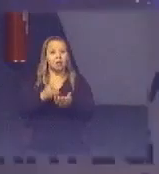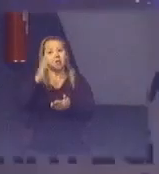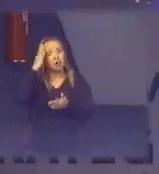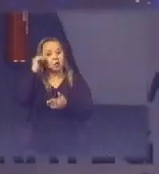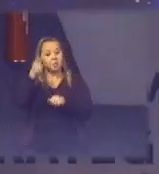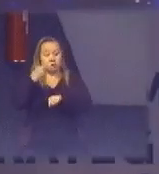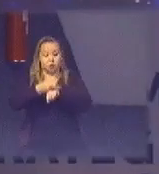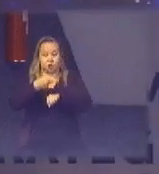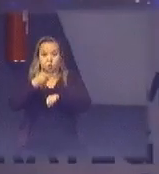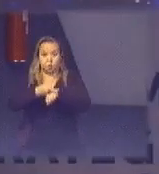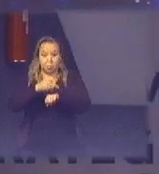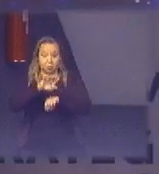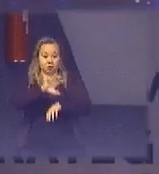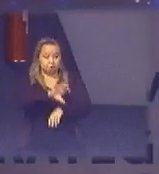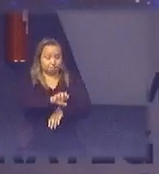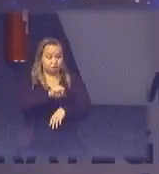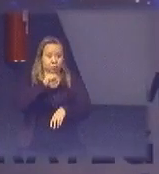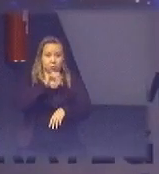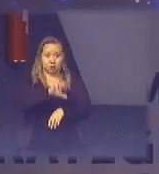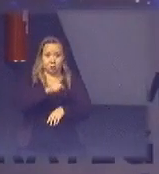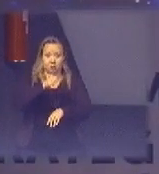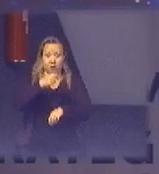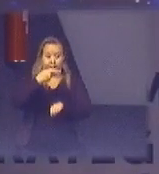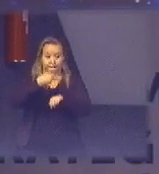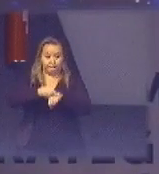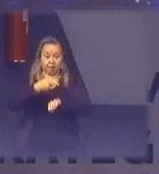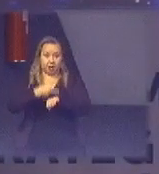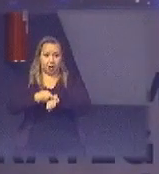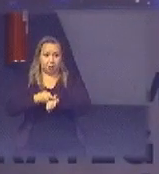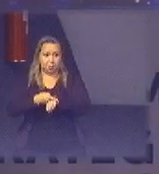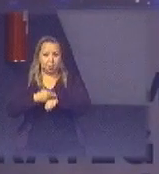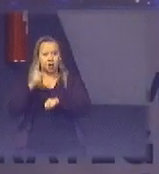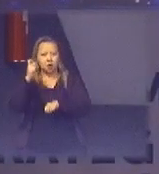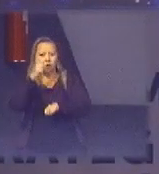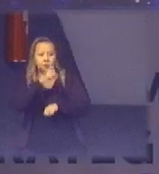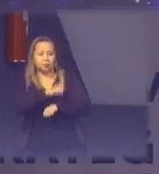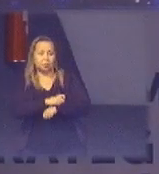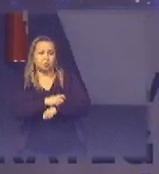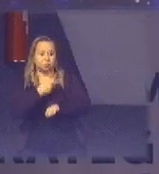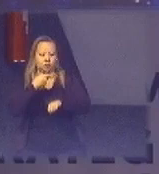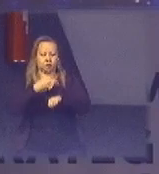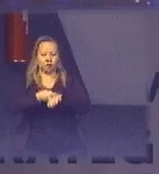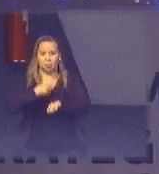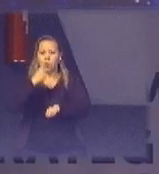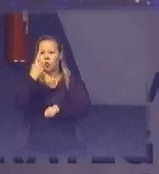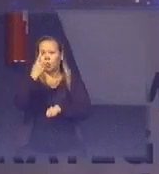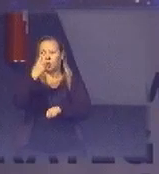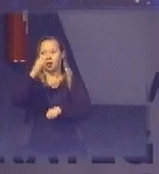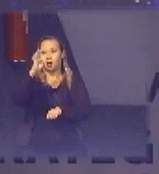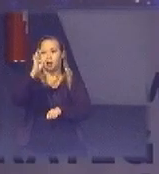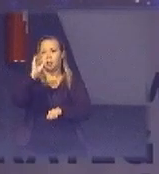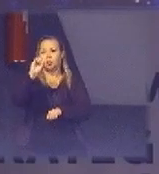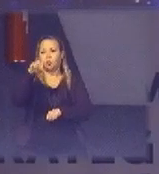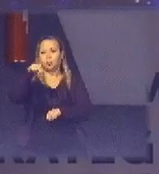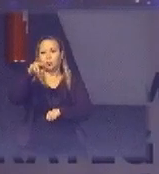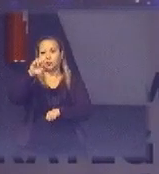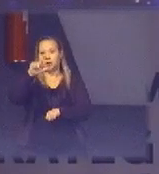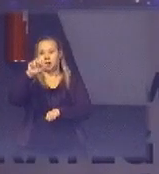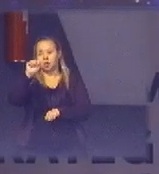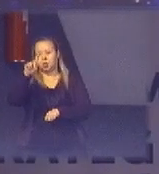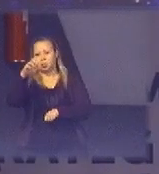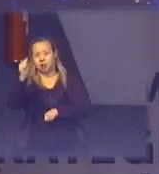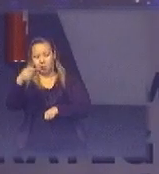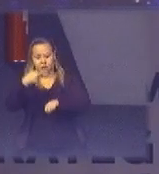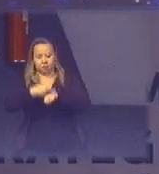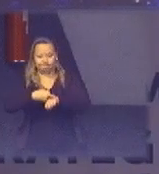eu não consigo extrair metais de uma tonelada não vale a pena não compensa se eu tenho uma tonelada no ano mas compensa se eu tenho 40 toneladas